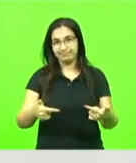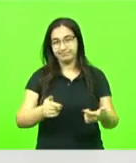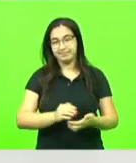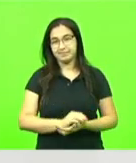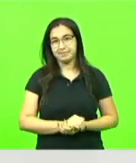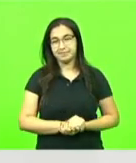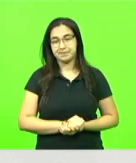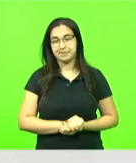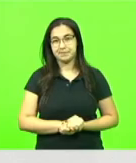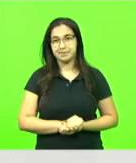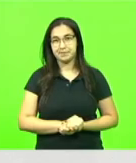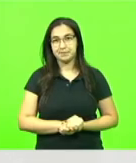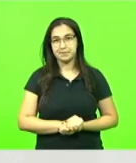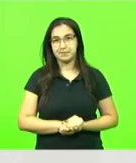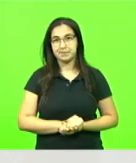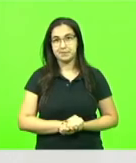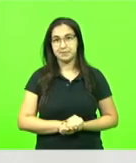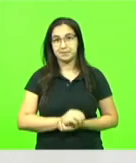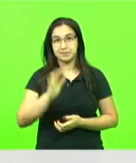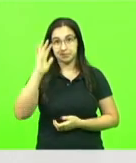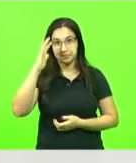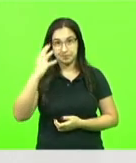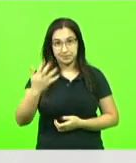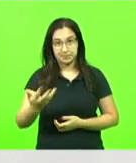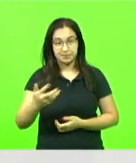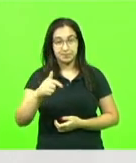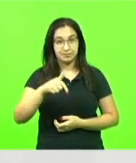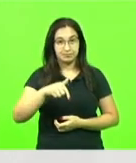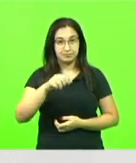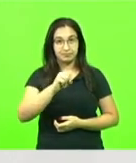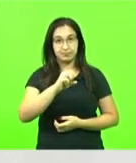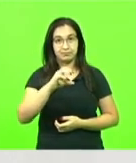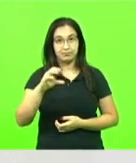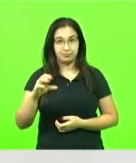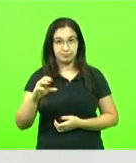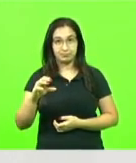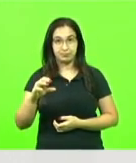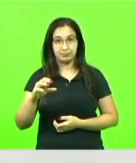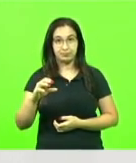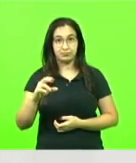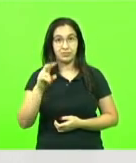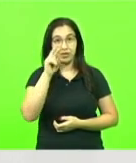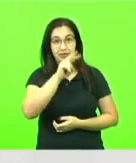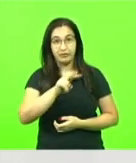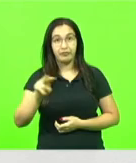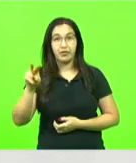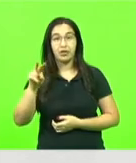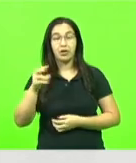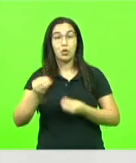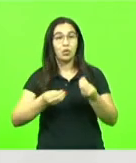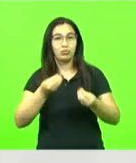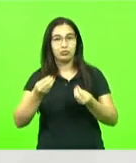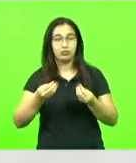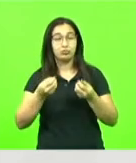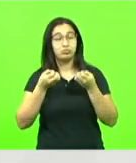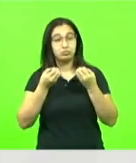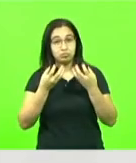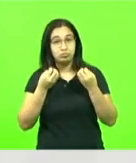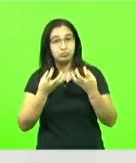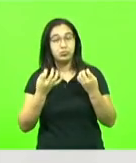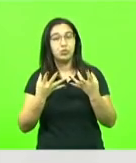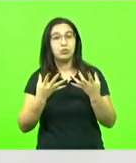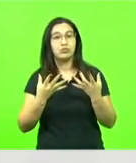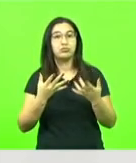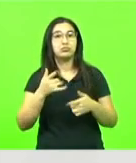E o resultado das ações aqui no Estado de Santa Catarina reflete de forma muito positiva, não só pelo bom